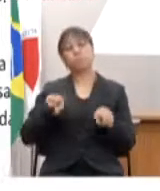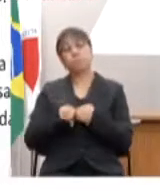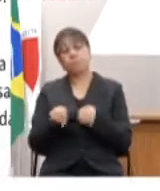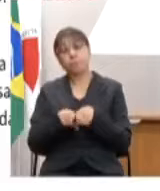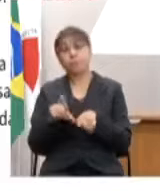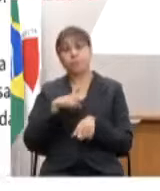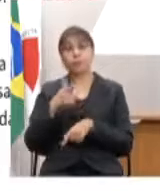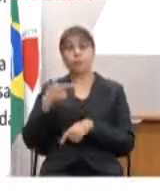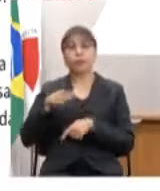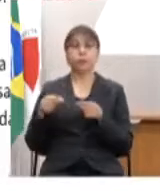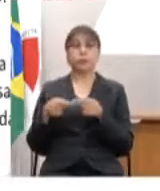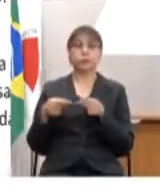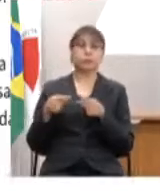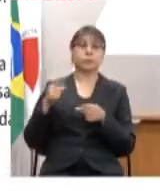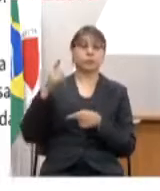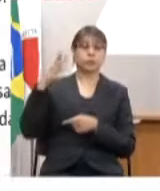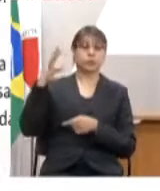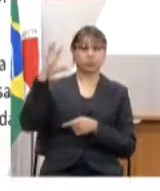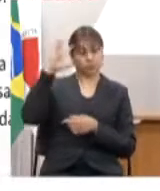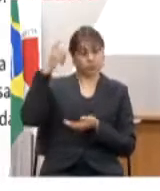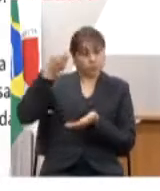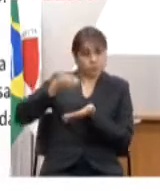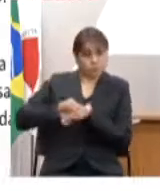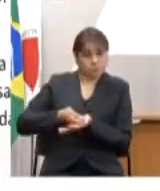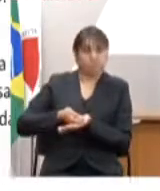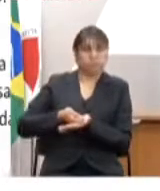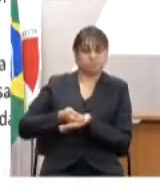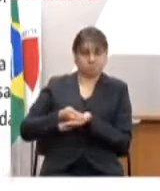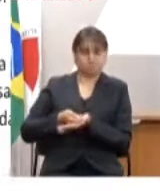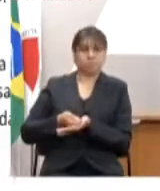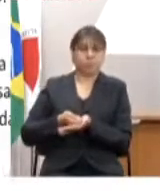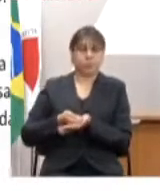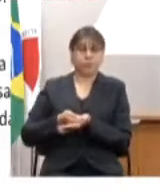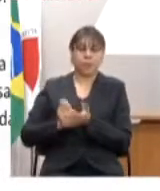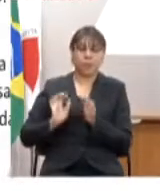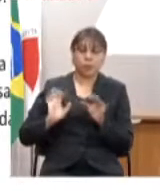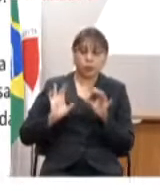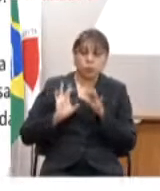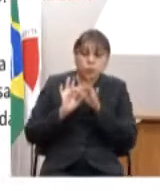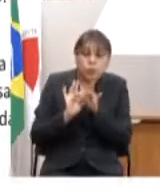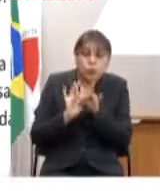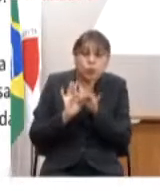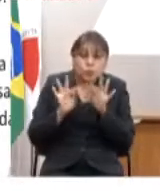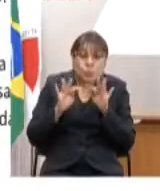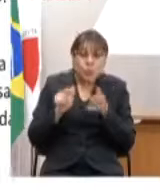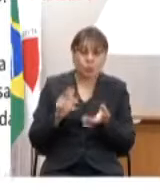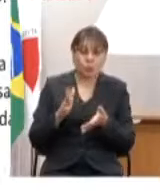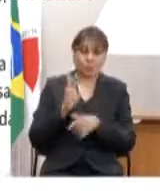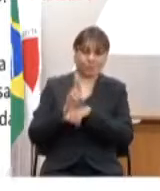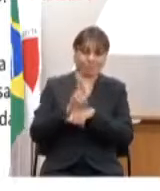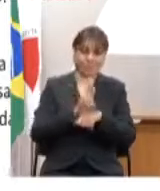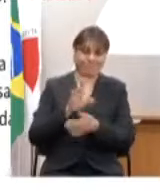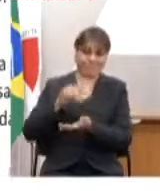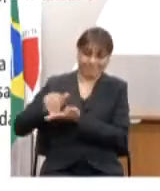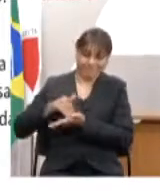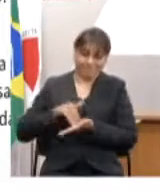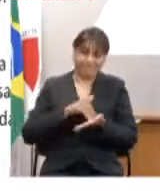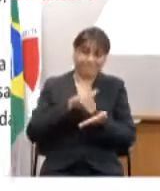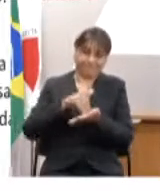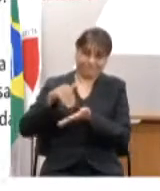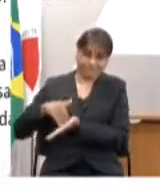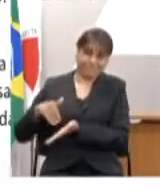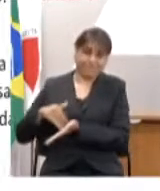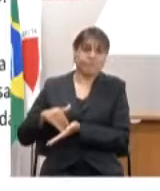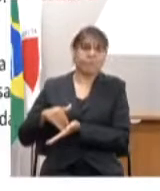deliberativa ela une todos os representantes de todas as secretarias e o objetivo